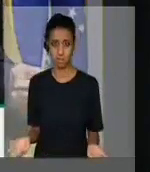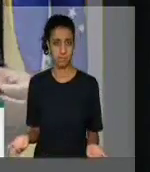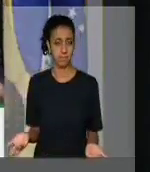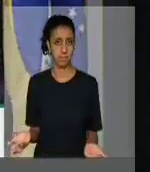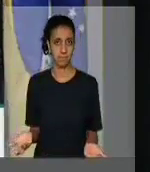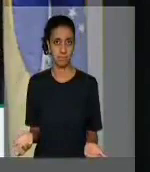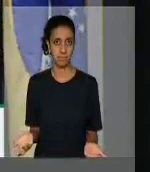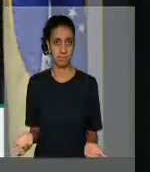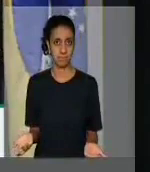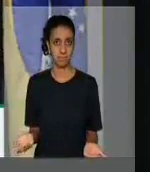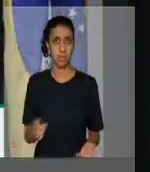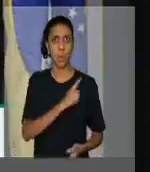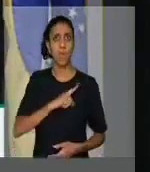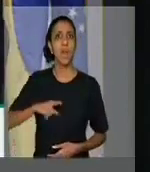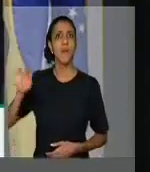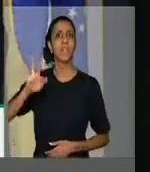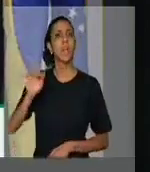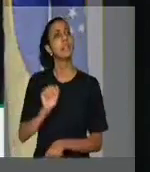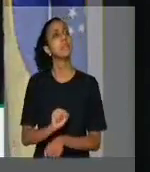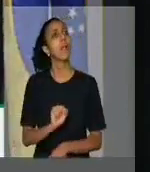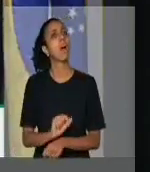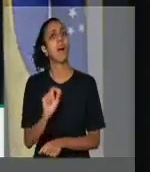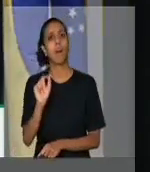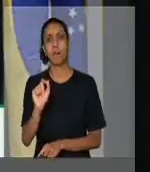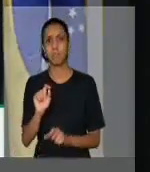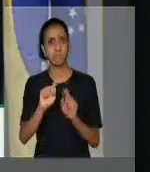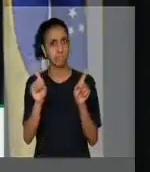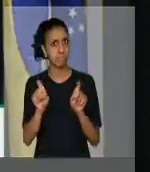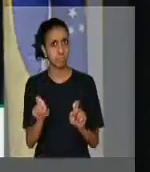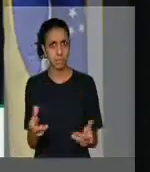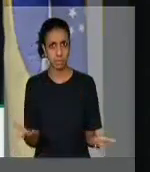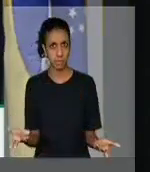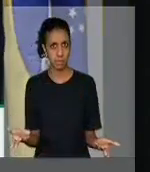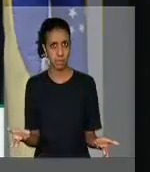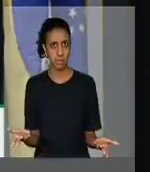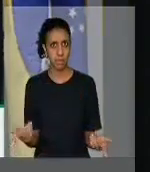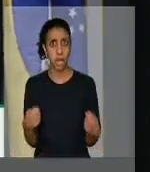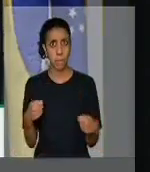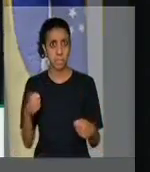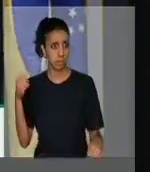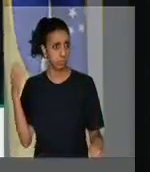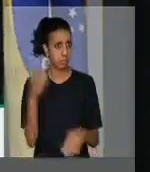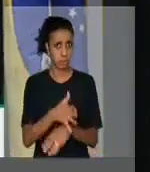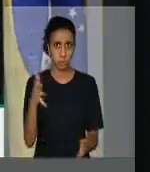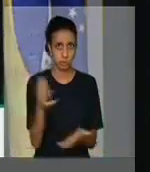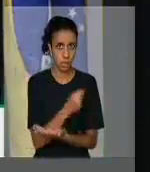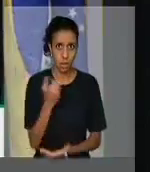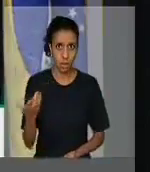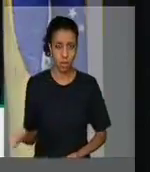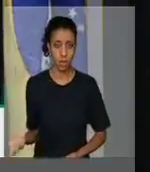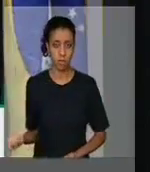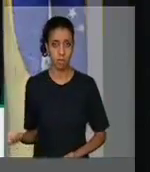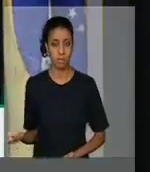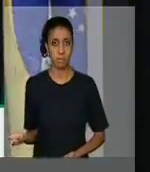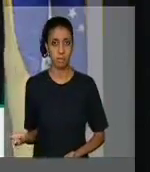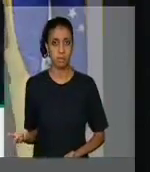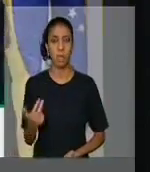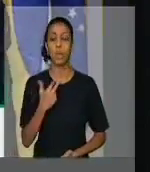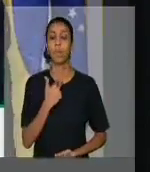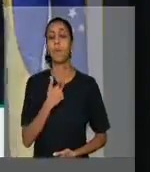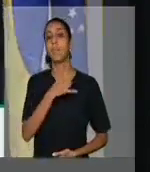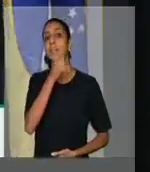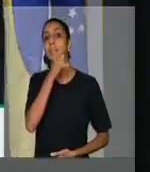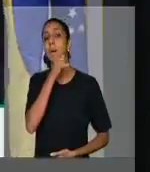o governo federal, então, está esperando? Que promovam uma intervenção? O que não se pode é você ter uma